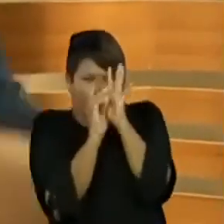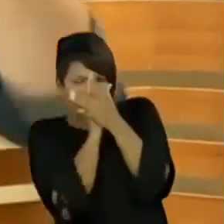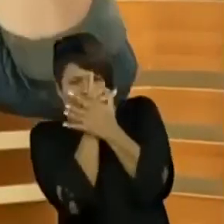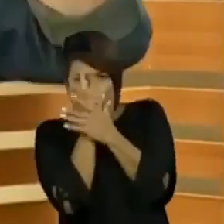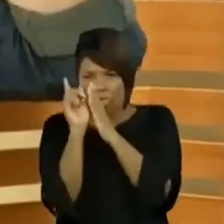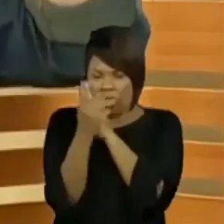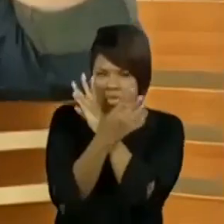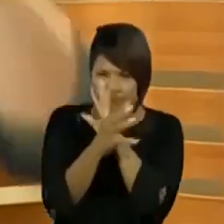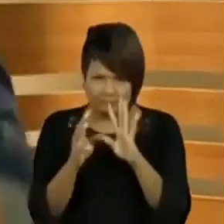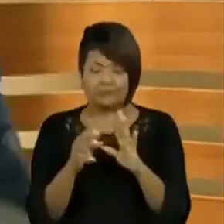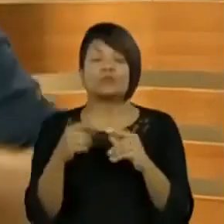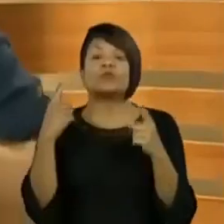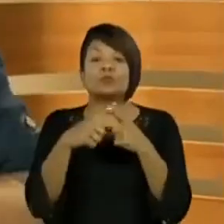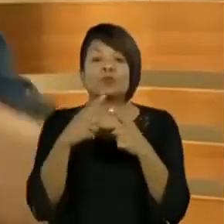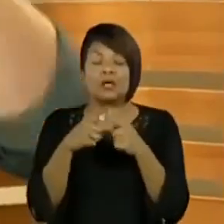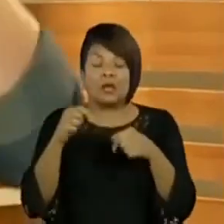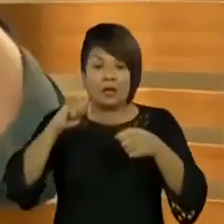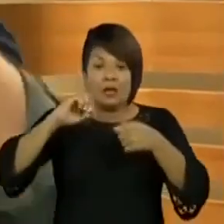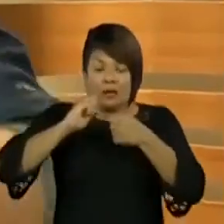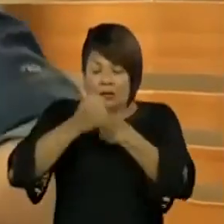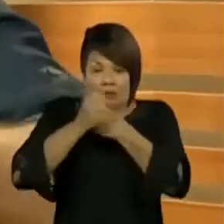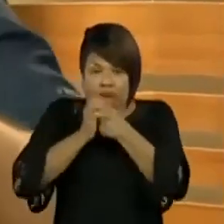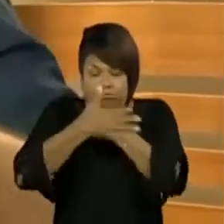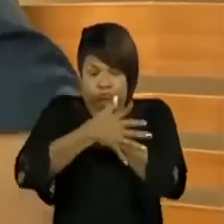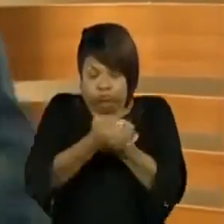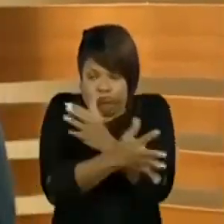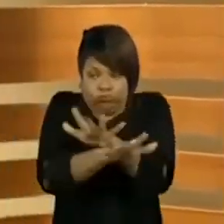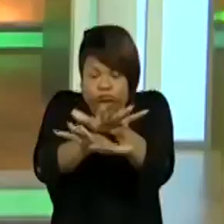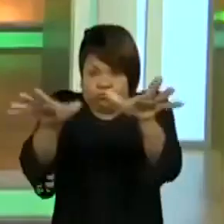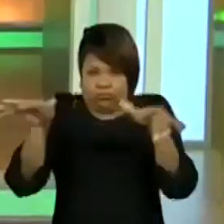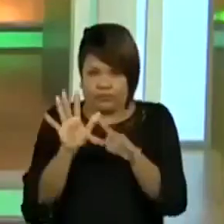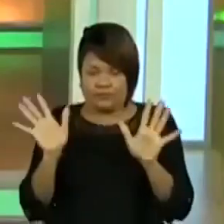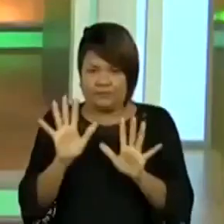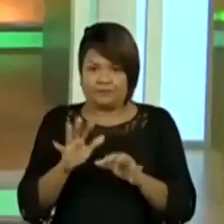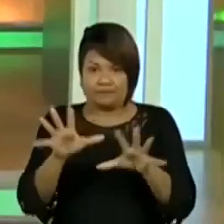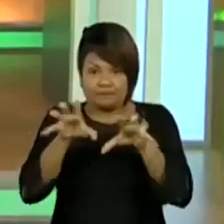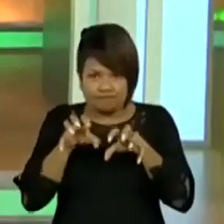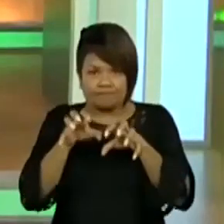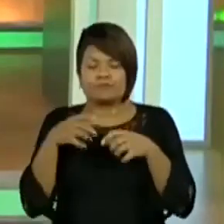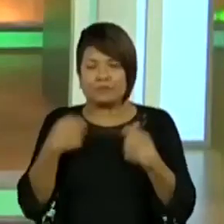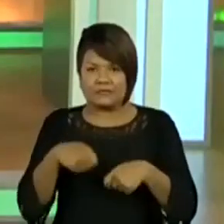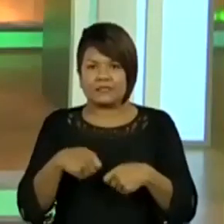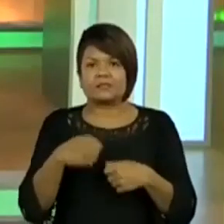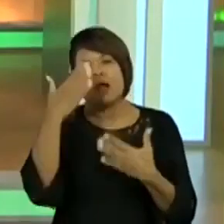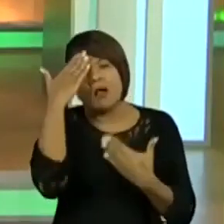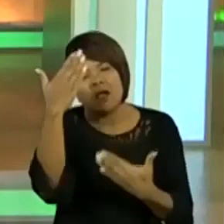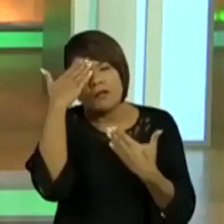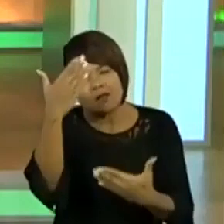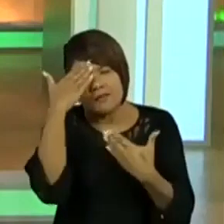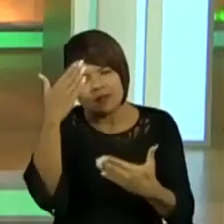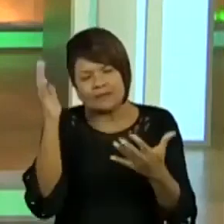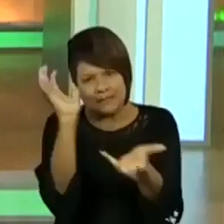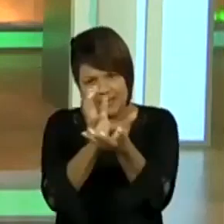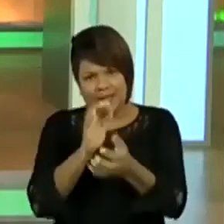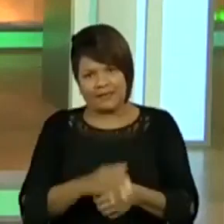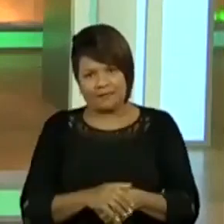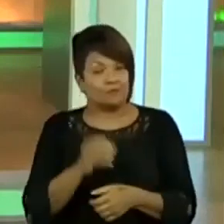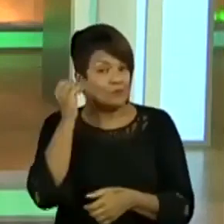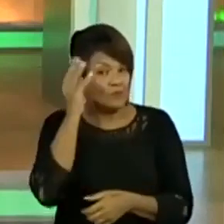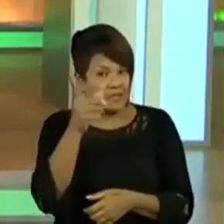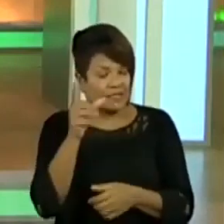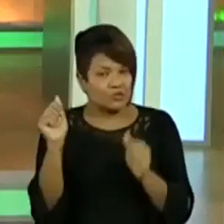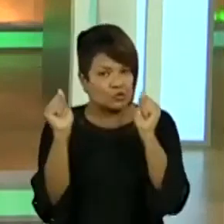que conter o avanço dessa loucura que está em parte de nós. Muito, muito, muito obrigado, galera. Lembre-se,